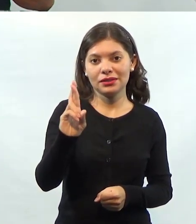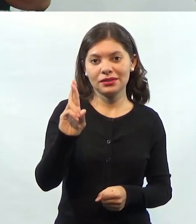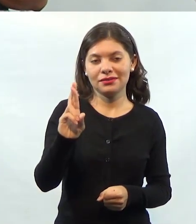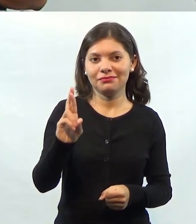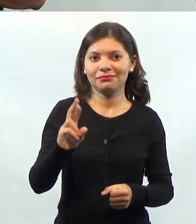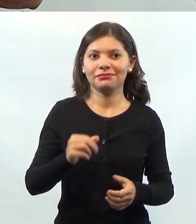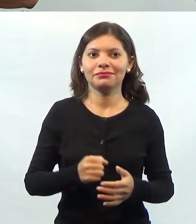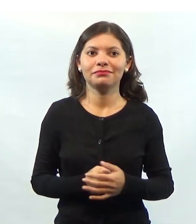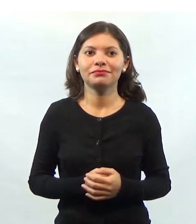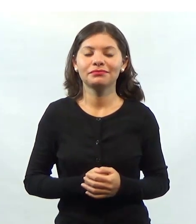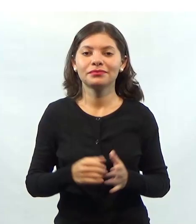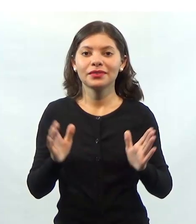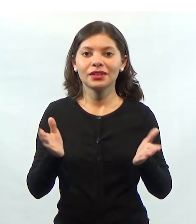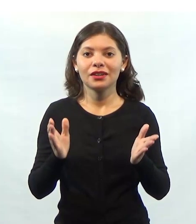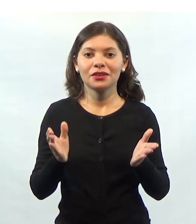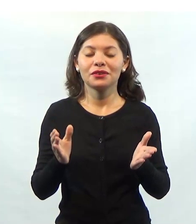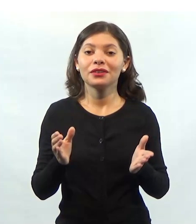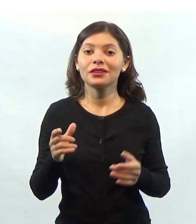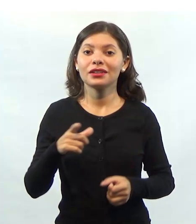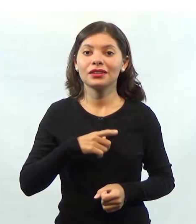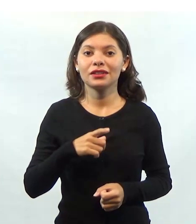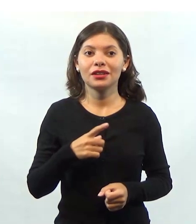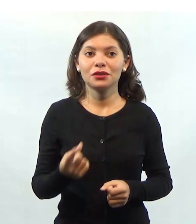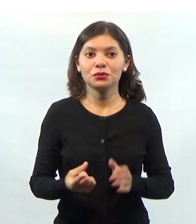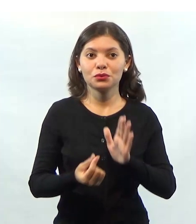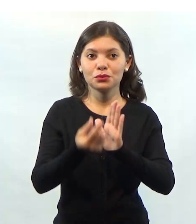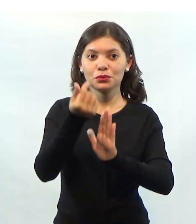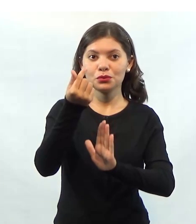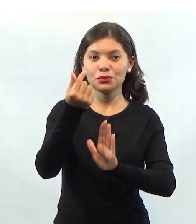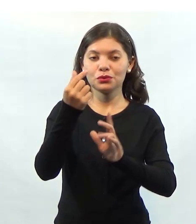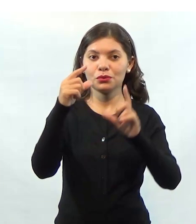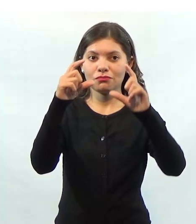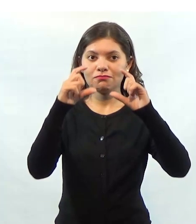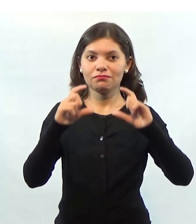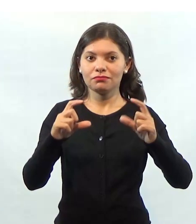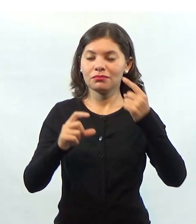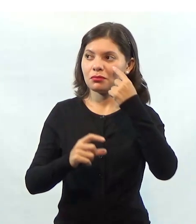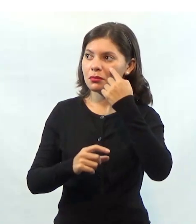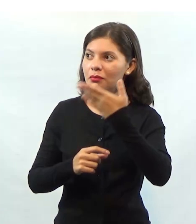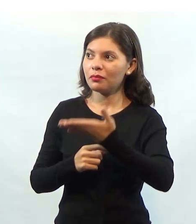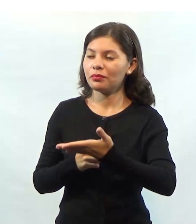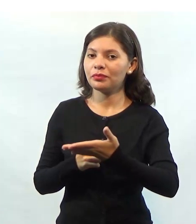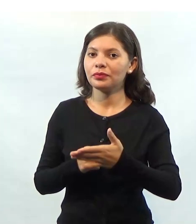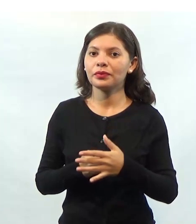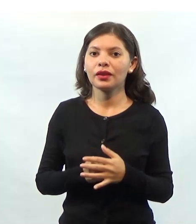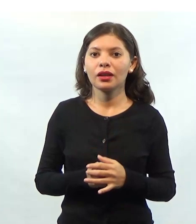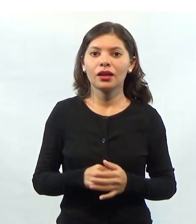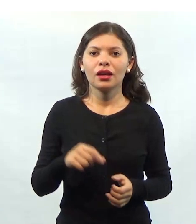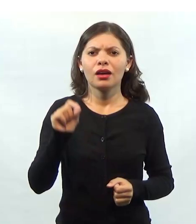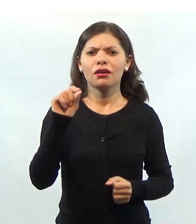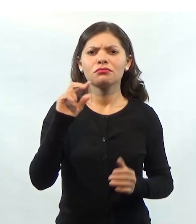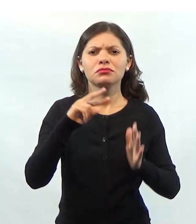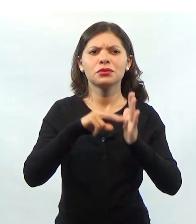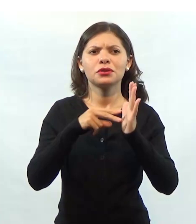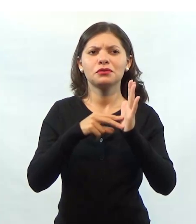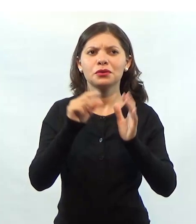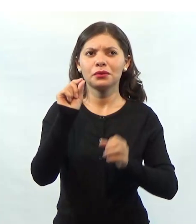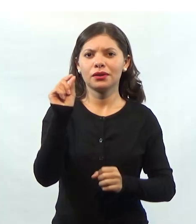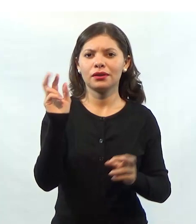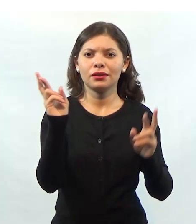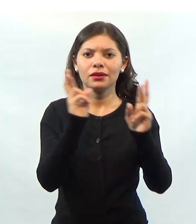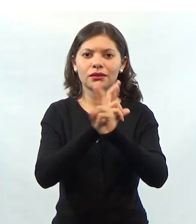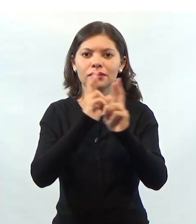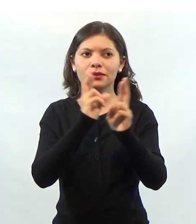Agora, nós também temos os custos indiretos. O custo indireto é aquele custo que não